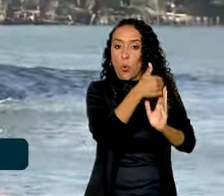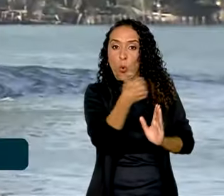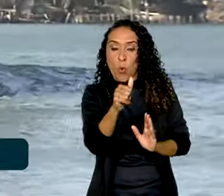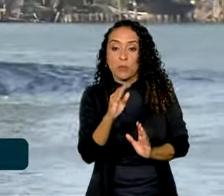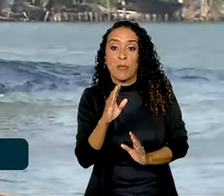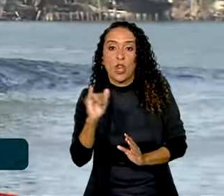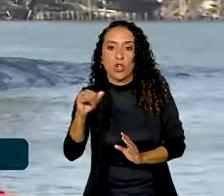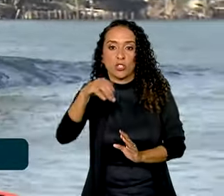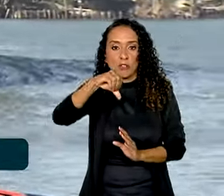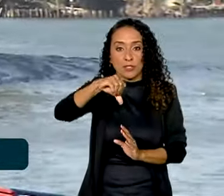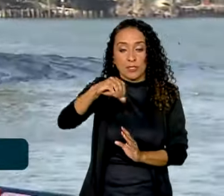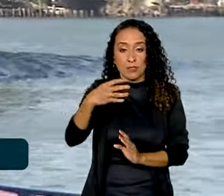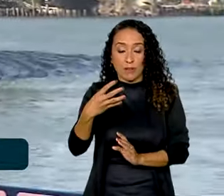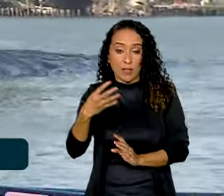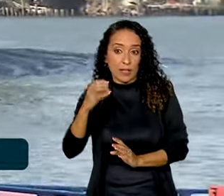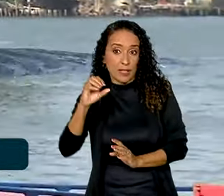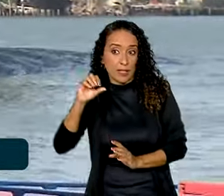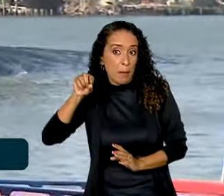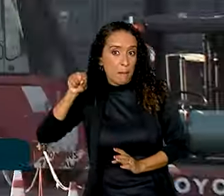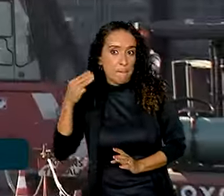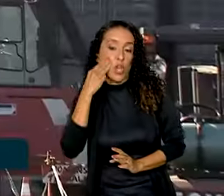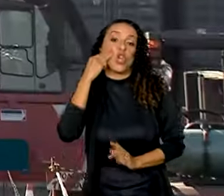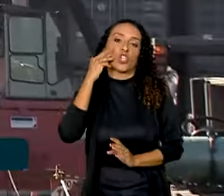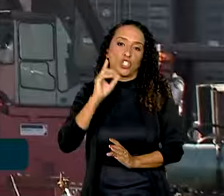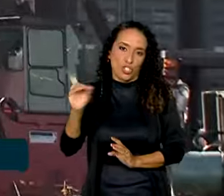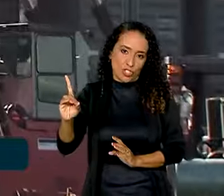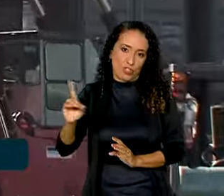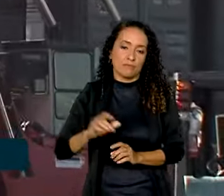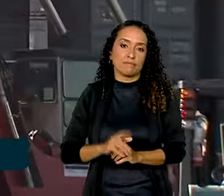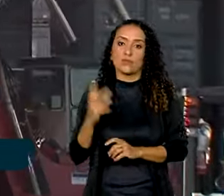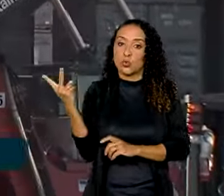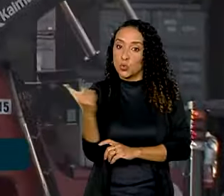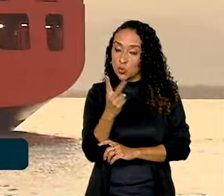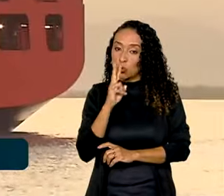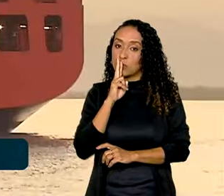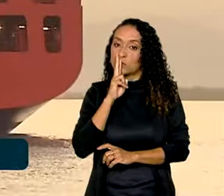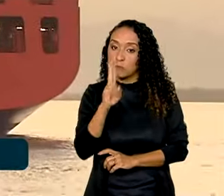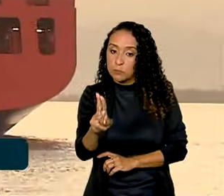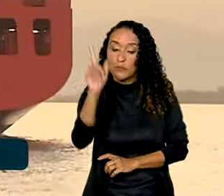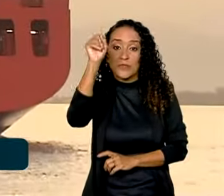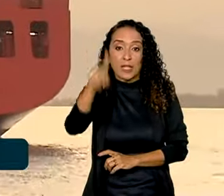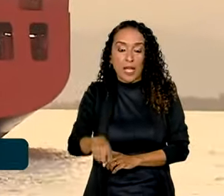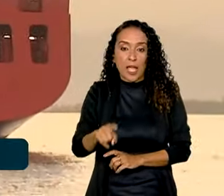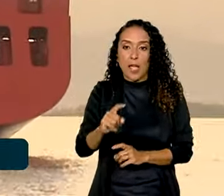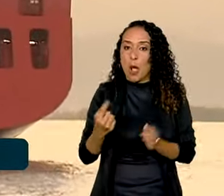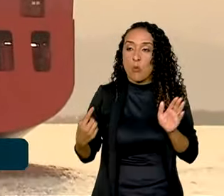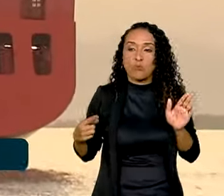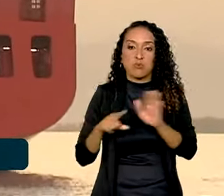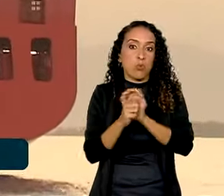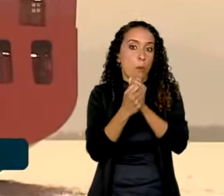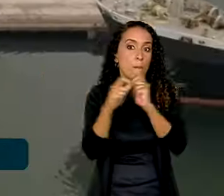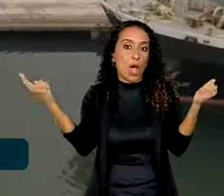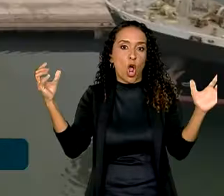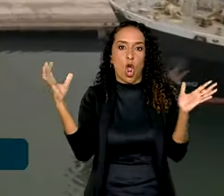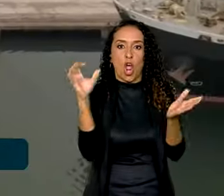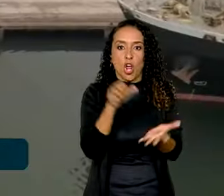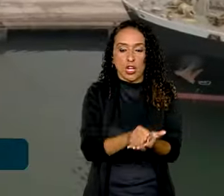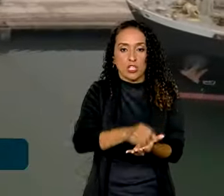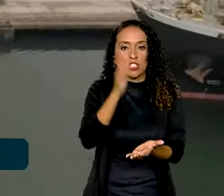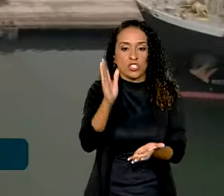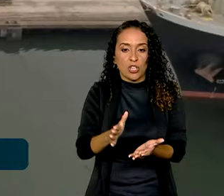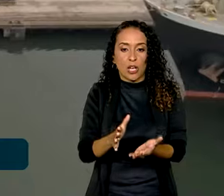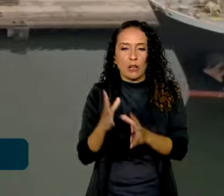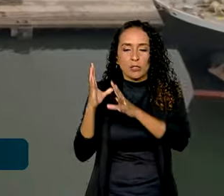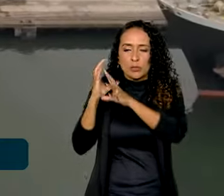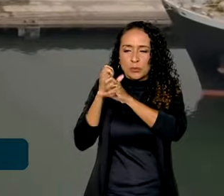bilhões 940 milhões de dólares. Esses dois resultados, então, são os maiores já registrados, desde que essas